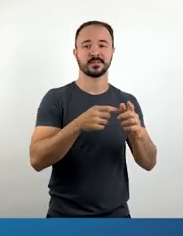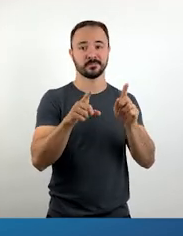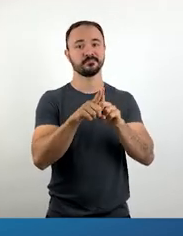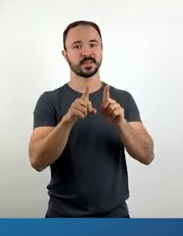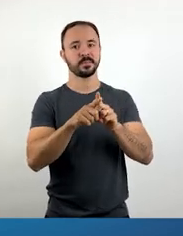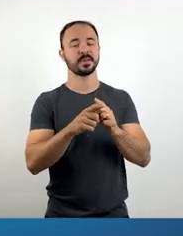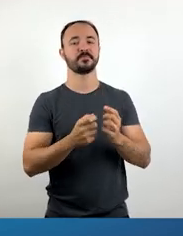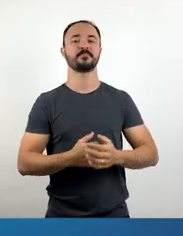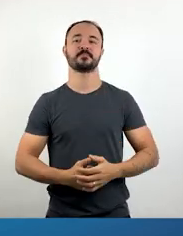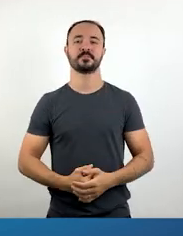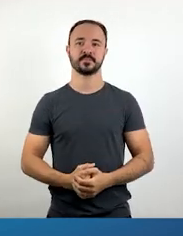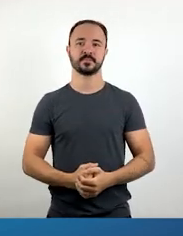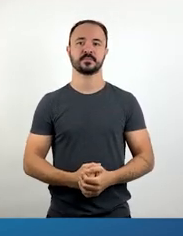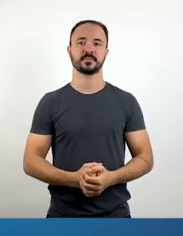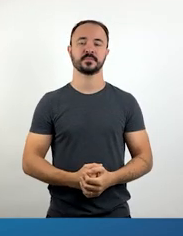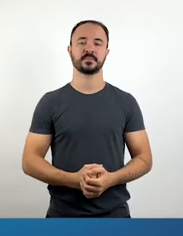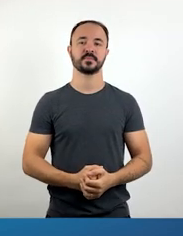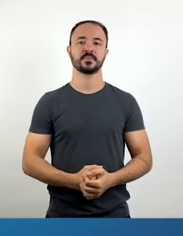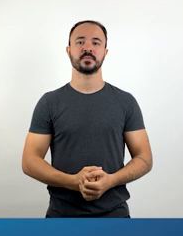e na cultura popular.